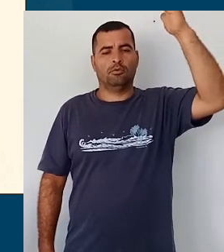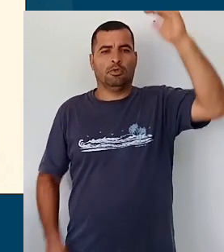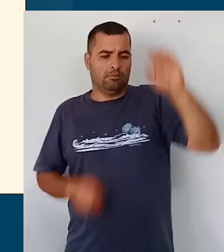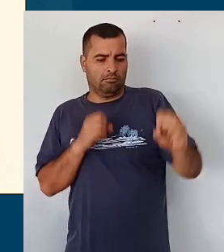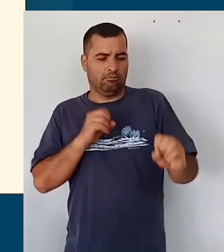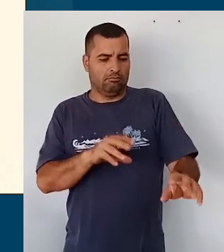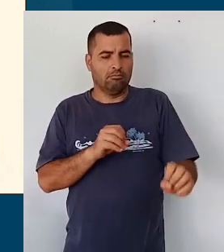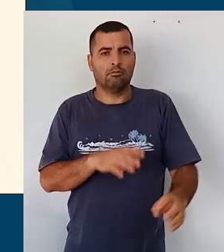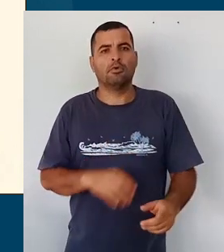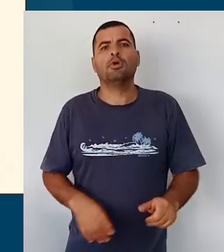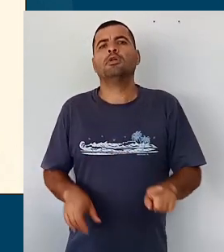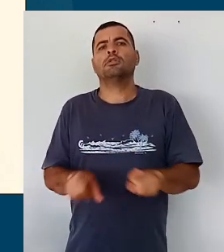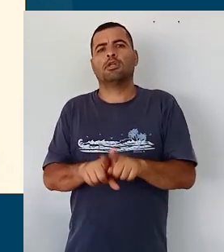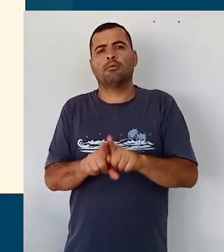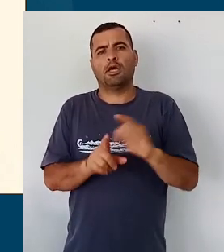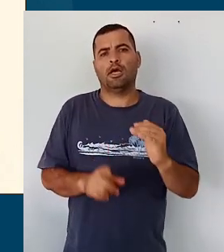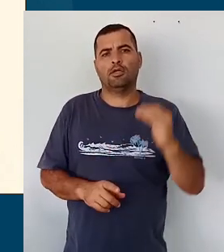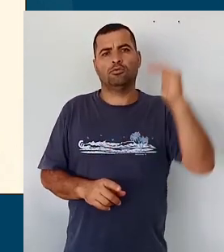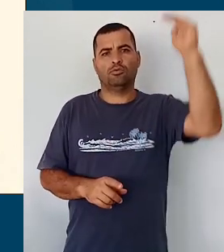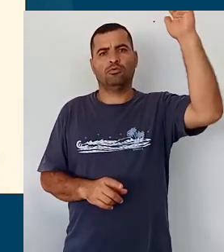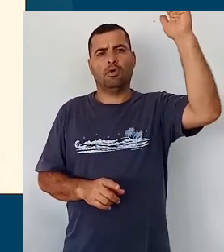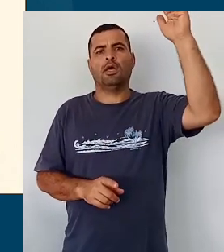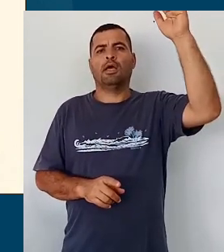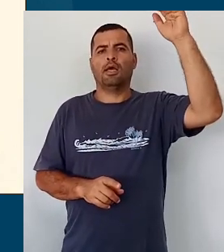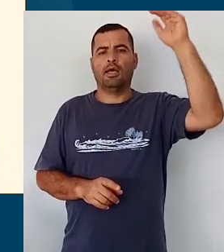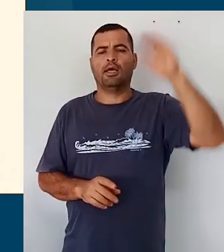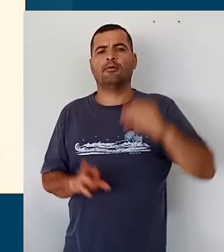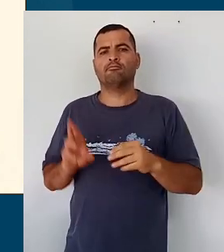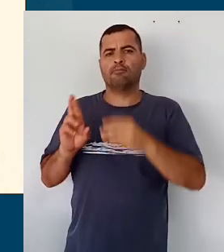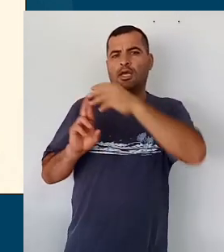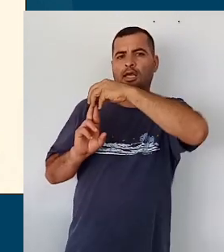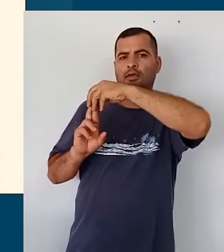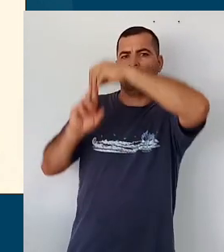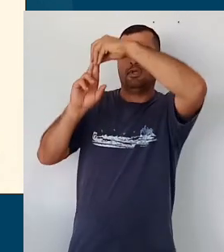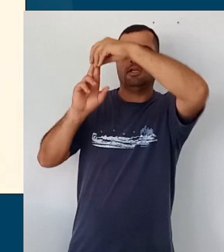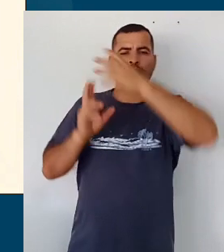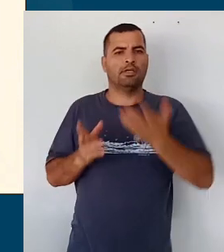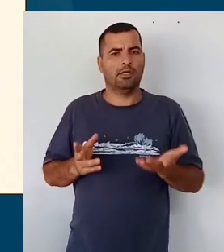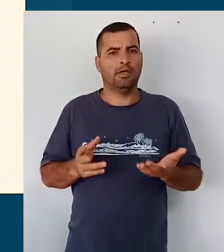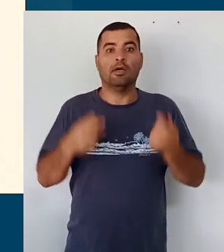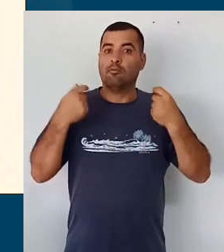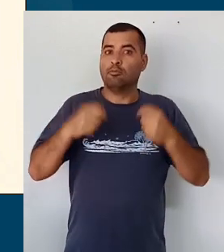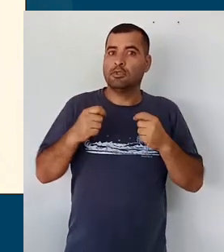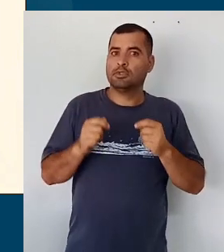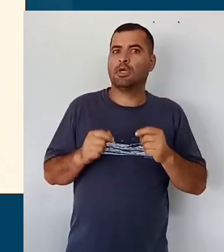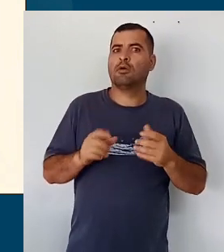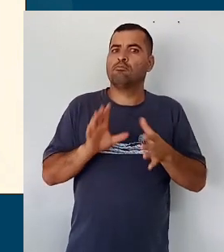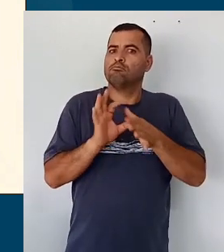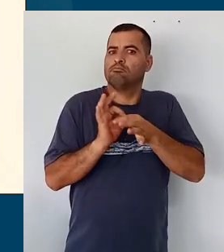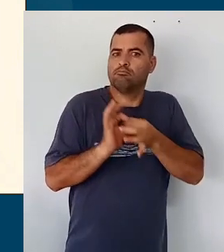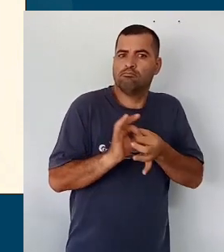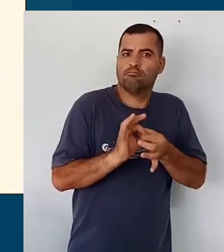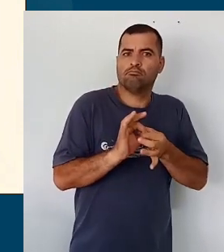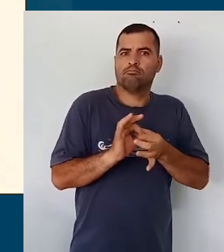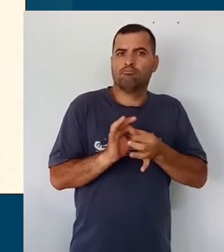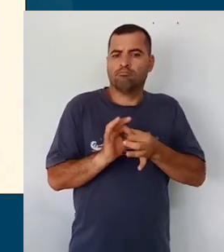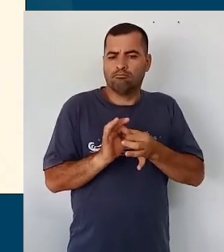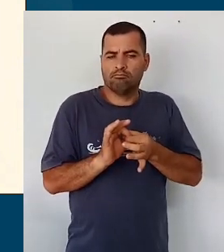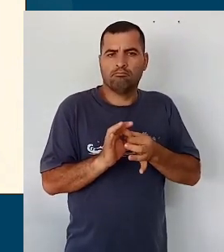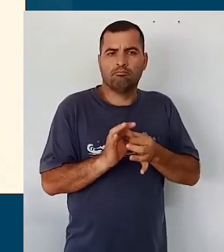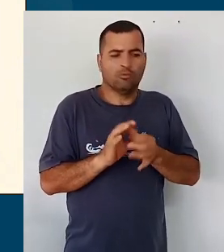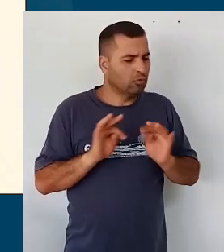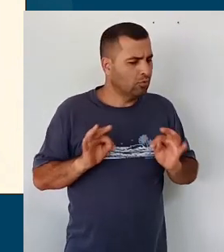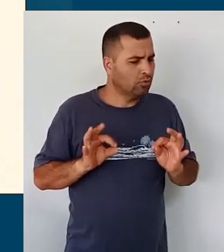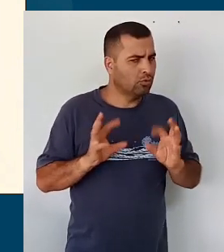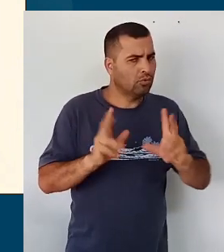educador, ele é um adulto de referência e que ele deve construir vínculos, principalmente com as crianças, com